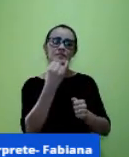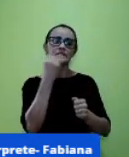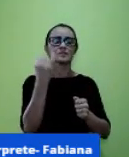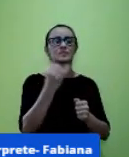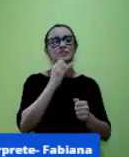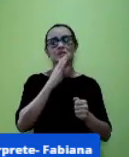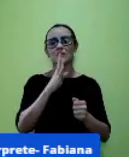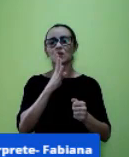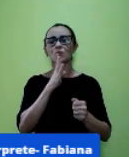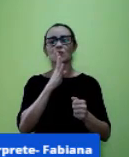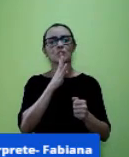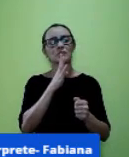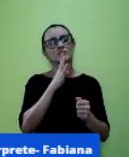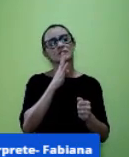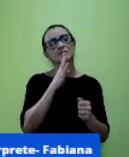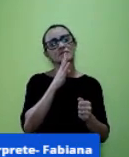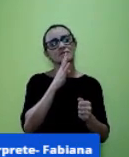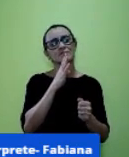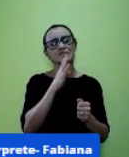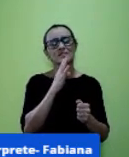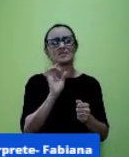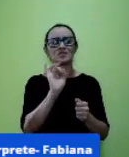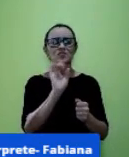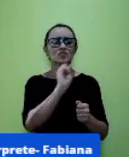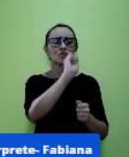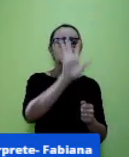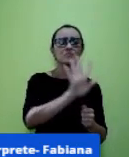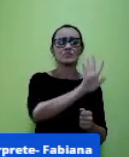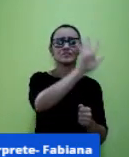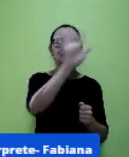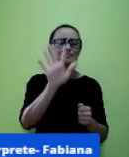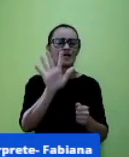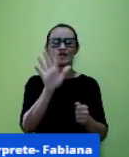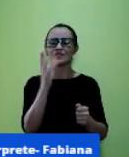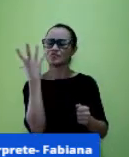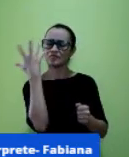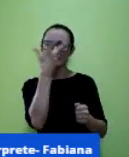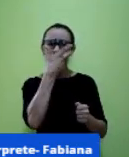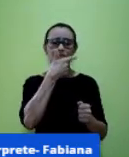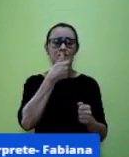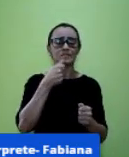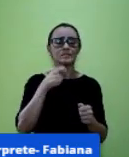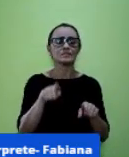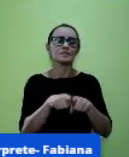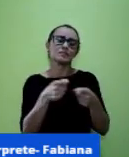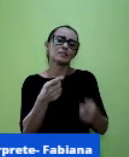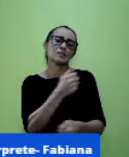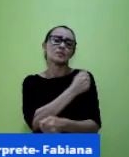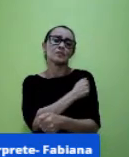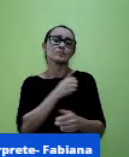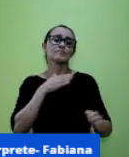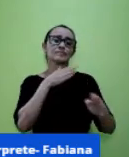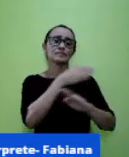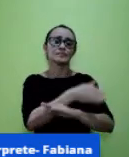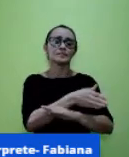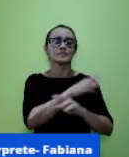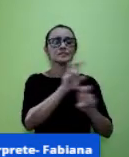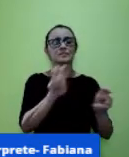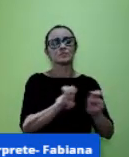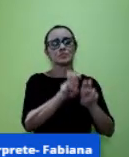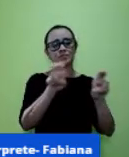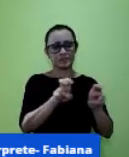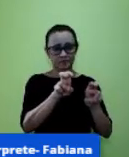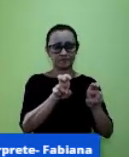realidade só eles estão mostrando um monte de imagem bonita mas o aluno não tem acesso ao computador né não tem acesso ao